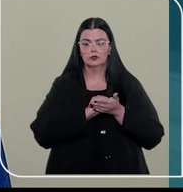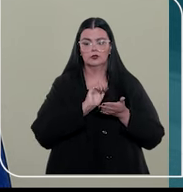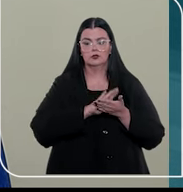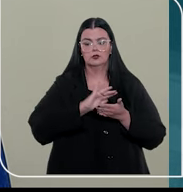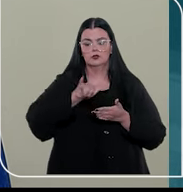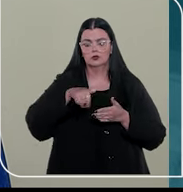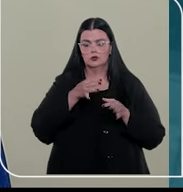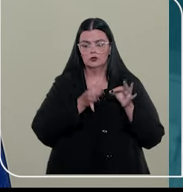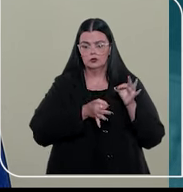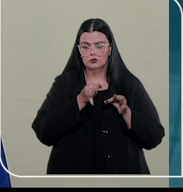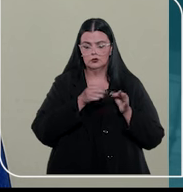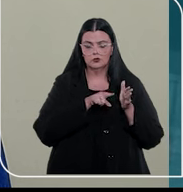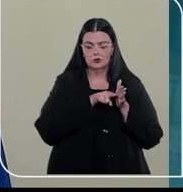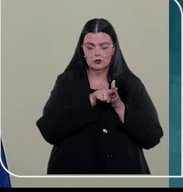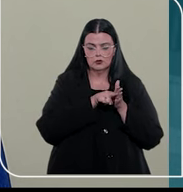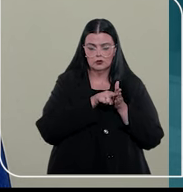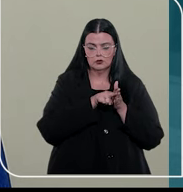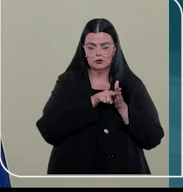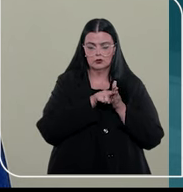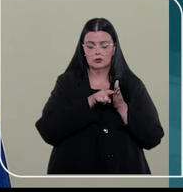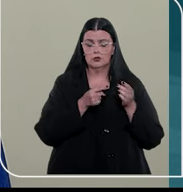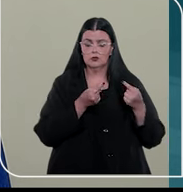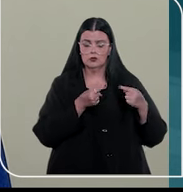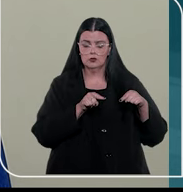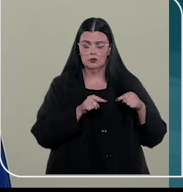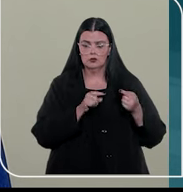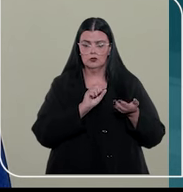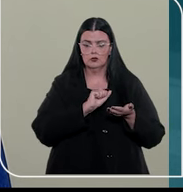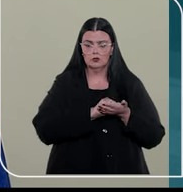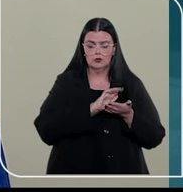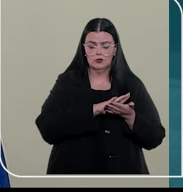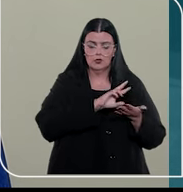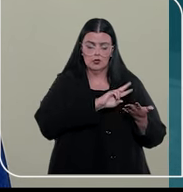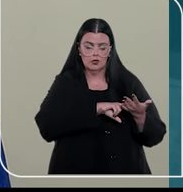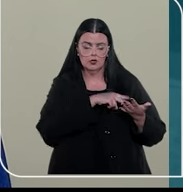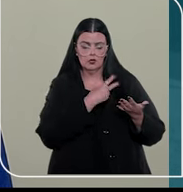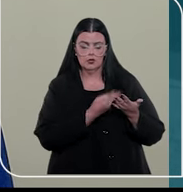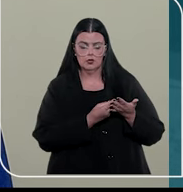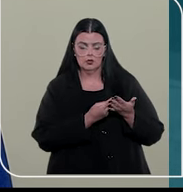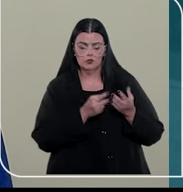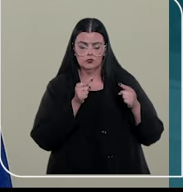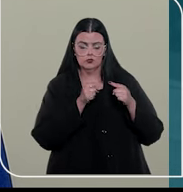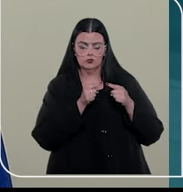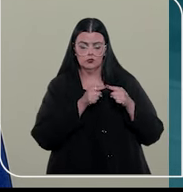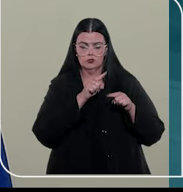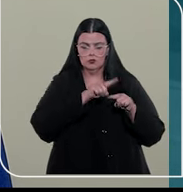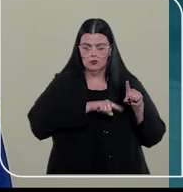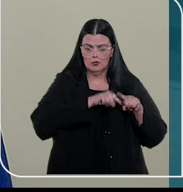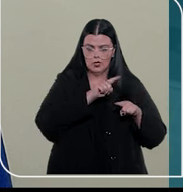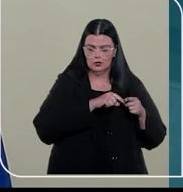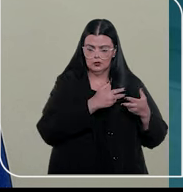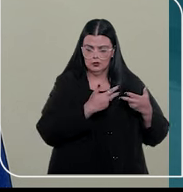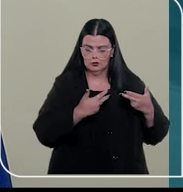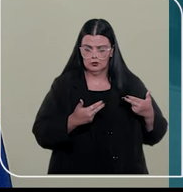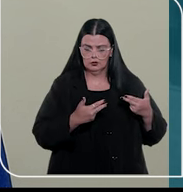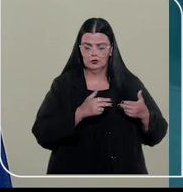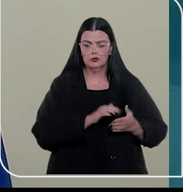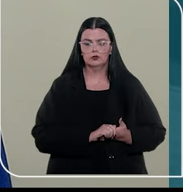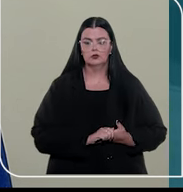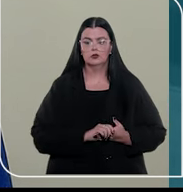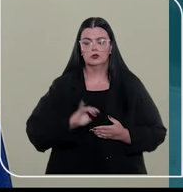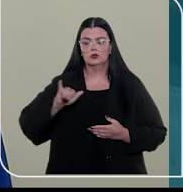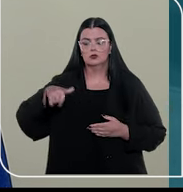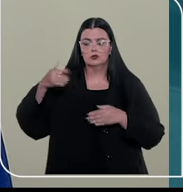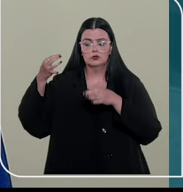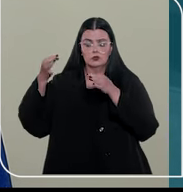informização para análise sobre divergência de interpretação sobre direito material. Mas isso não significa